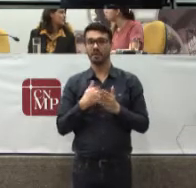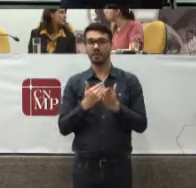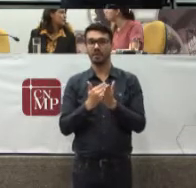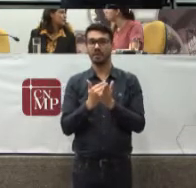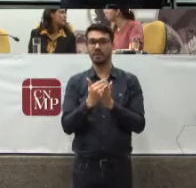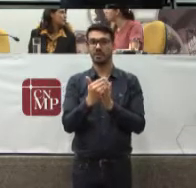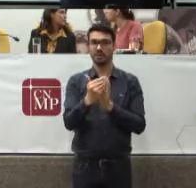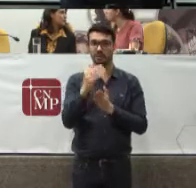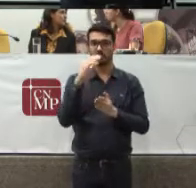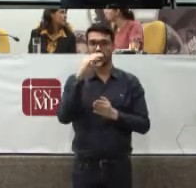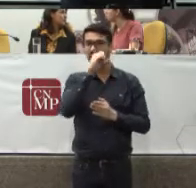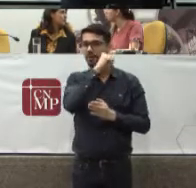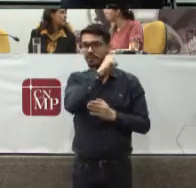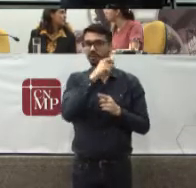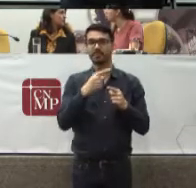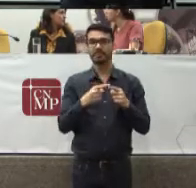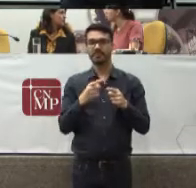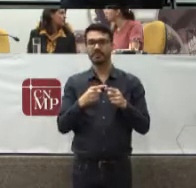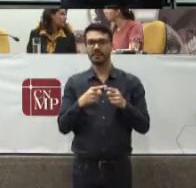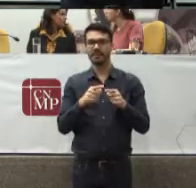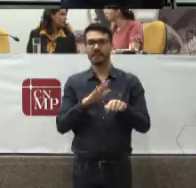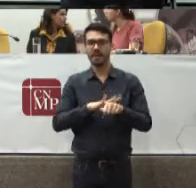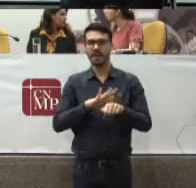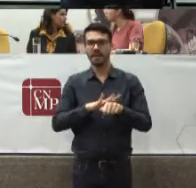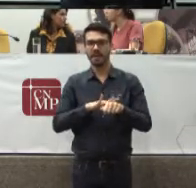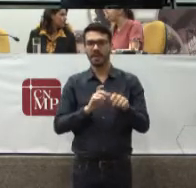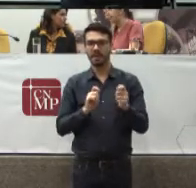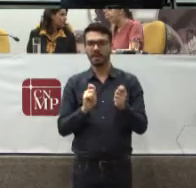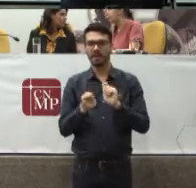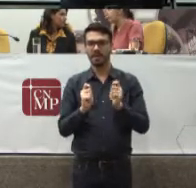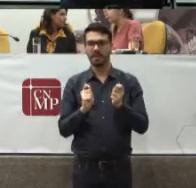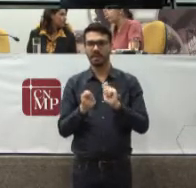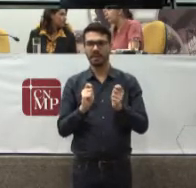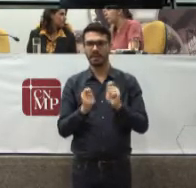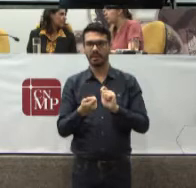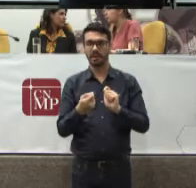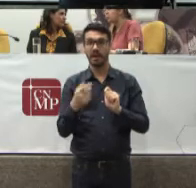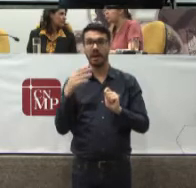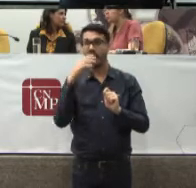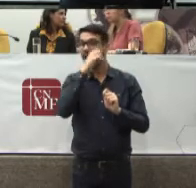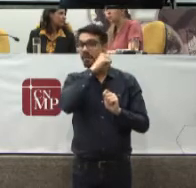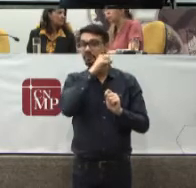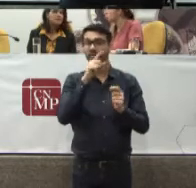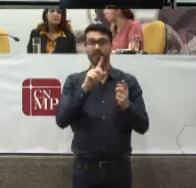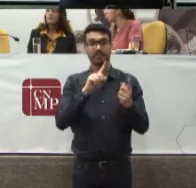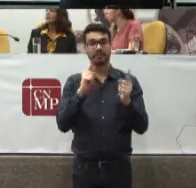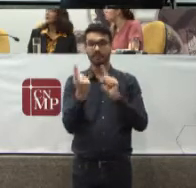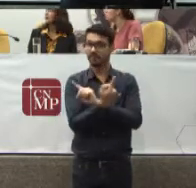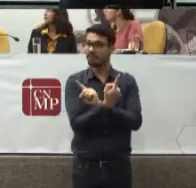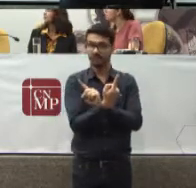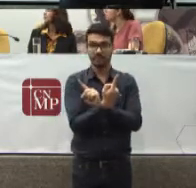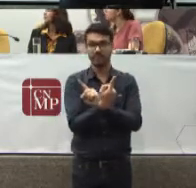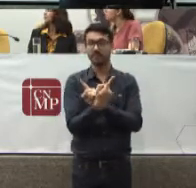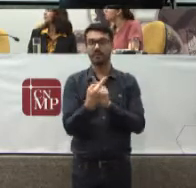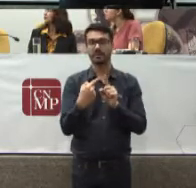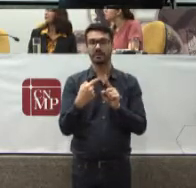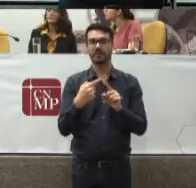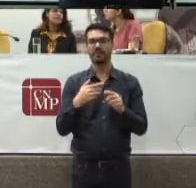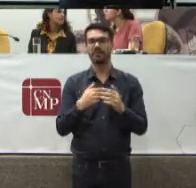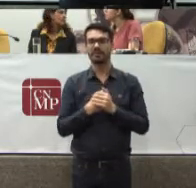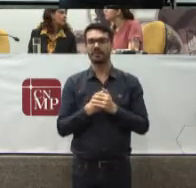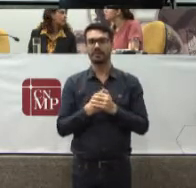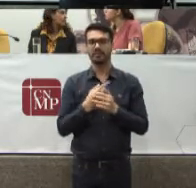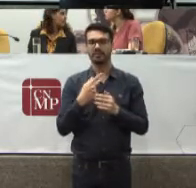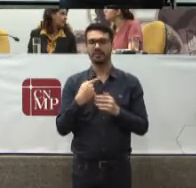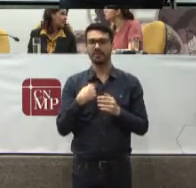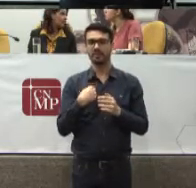Porque nós temos aqui Uma questão de ajuste De agenda Então nós vamos fazer Uma rápida inversão Aqui nas nossas falas Mas vou